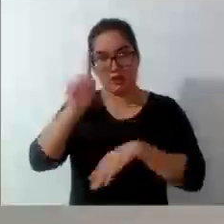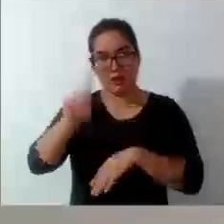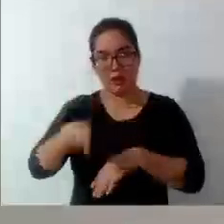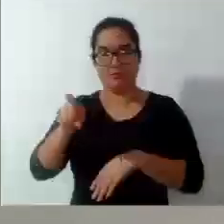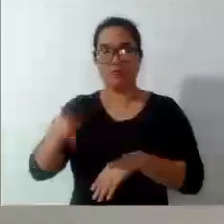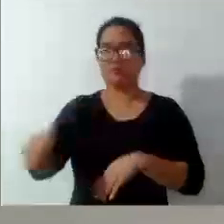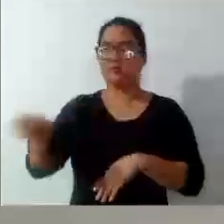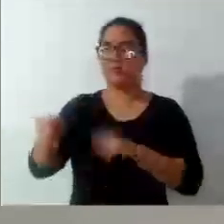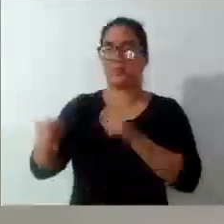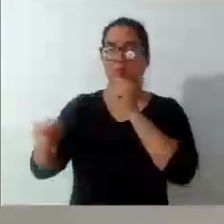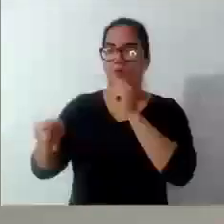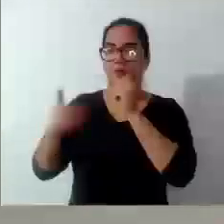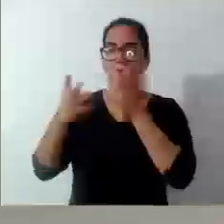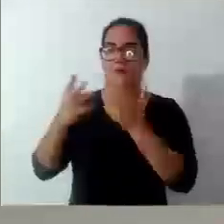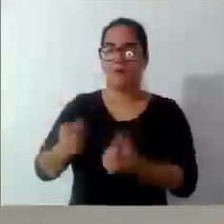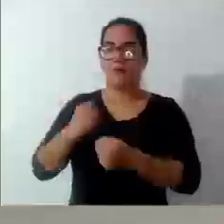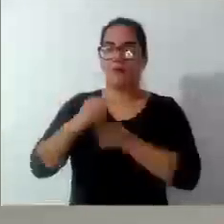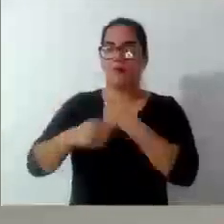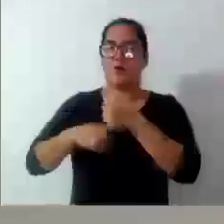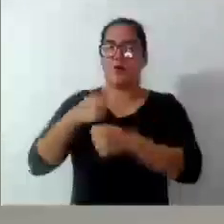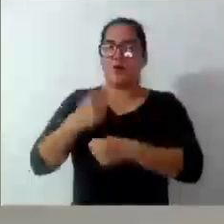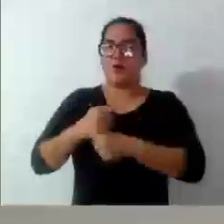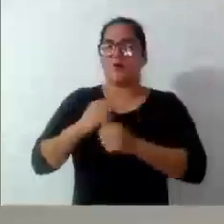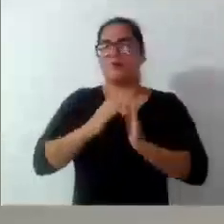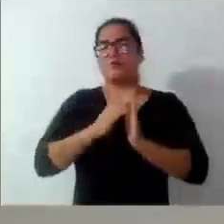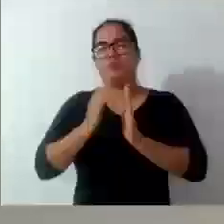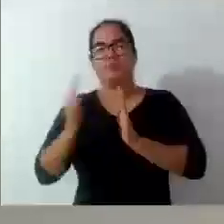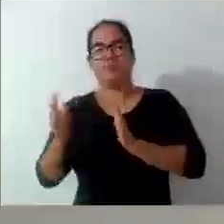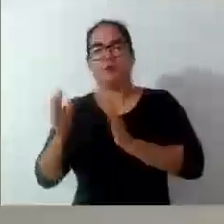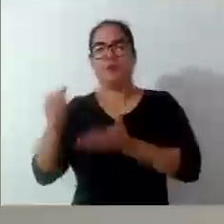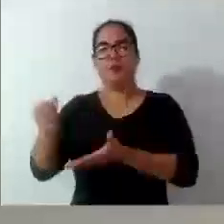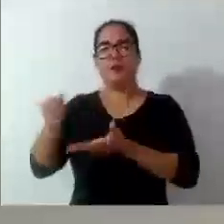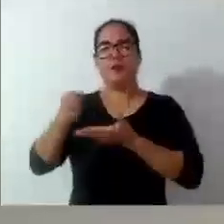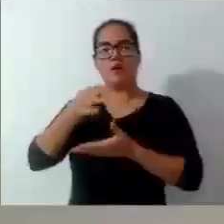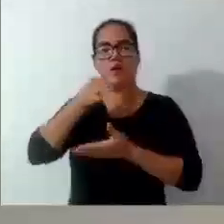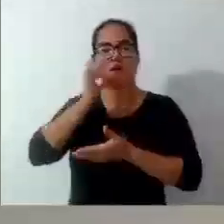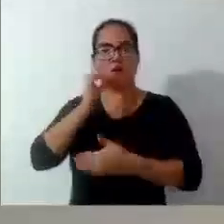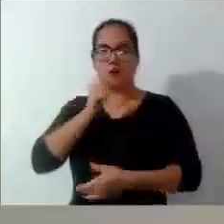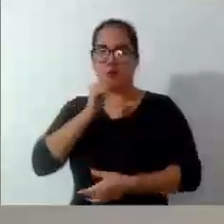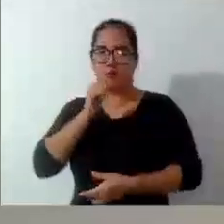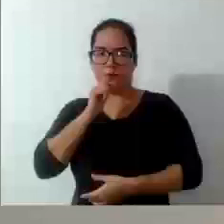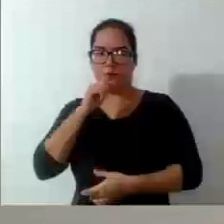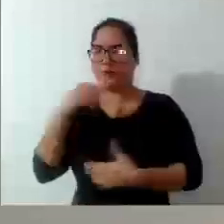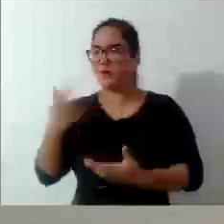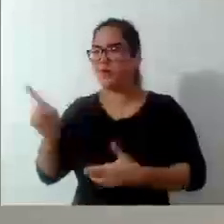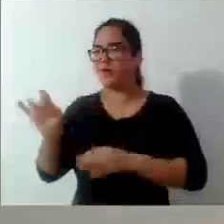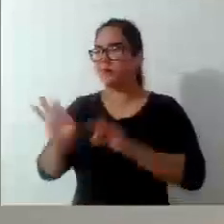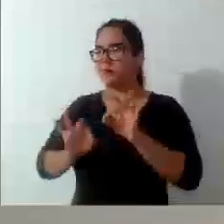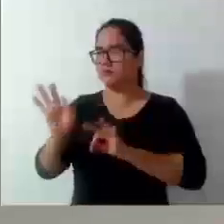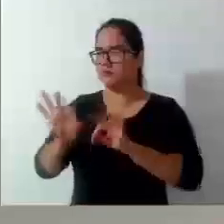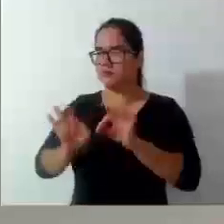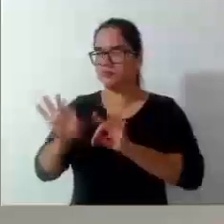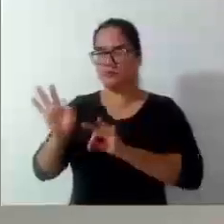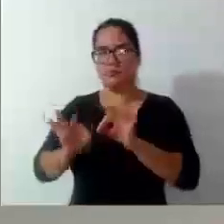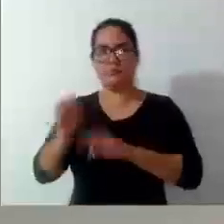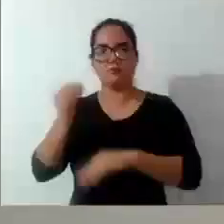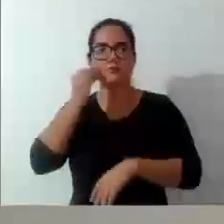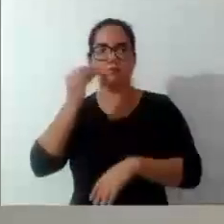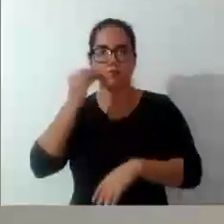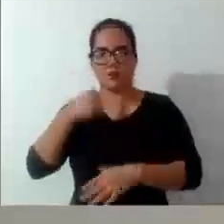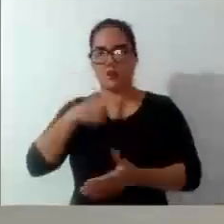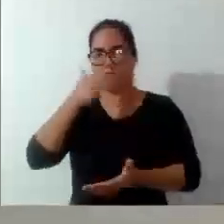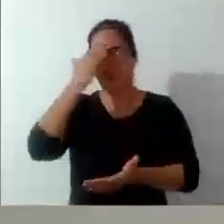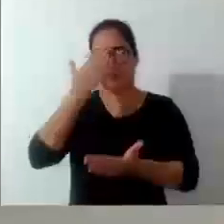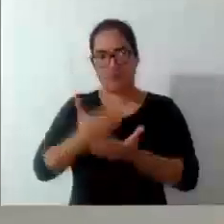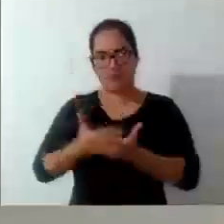ao longo do ano, a cesta de café. Então, ela me respondeu prontamente. E eu acredito muito no